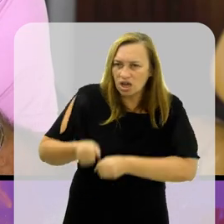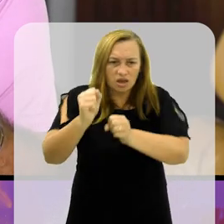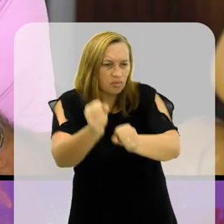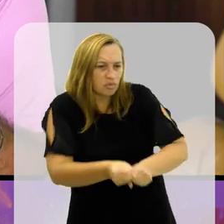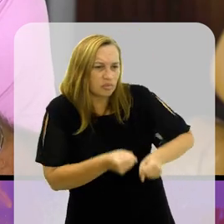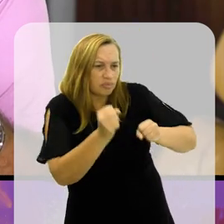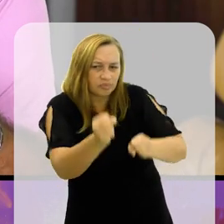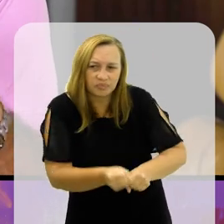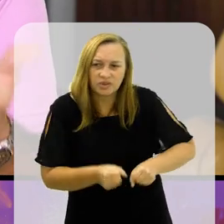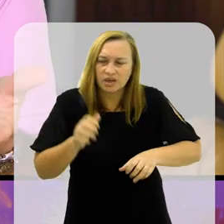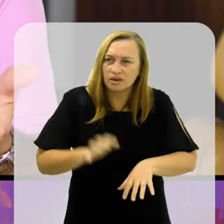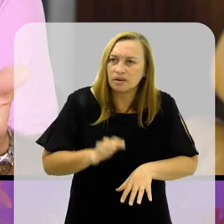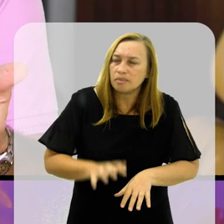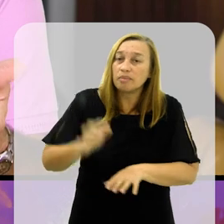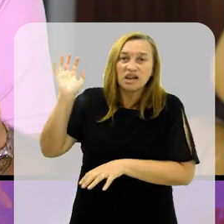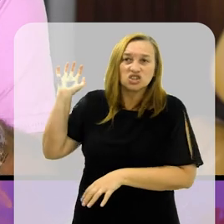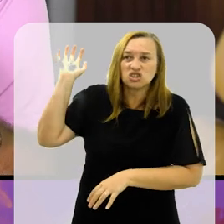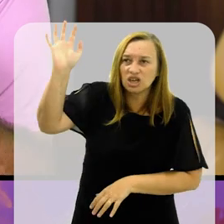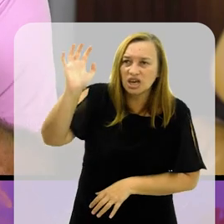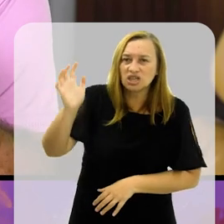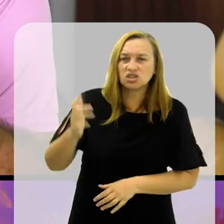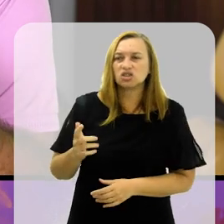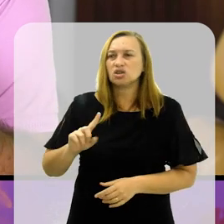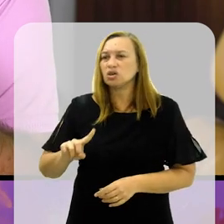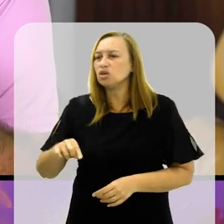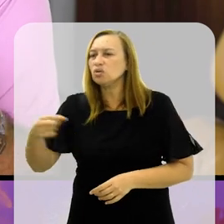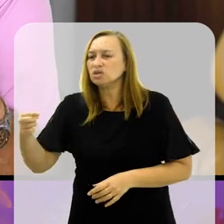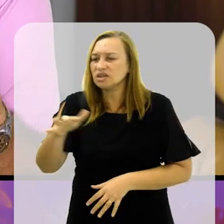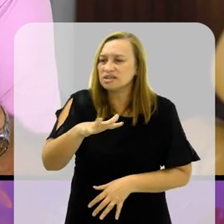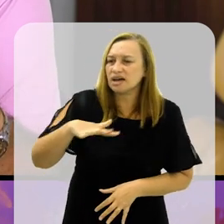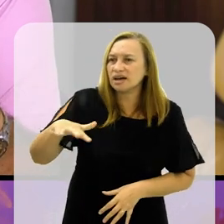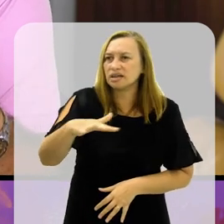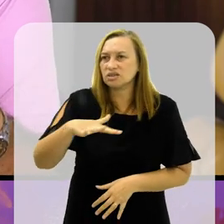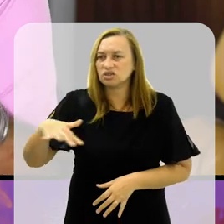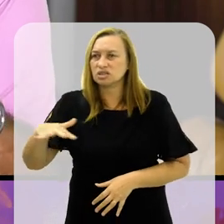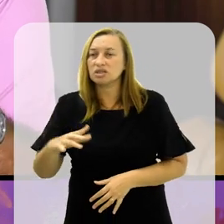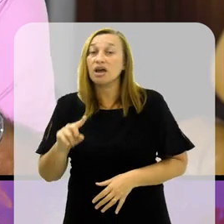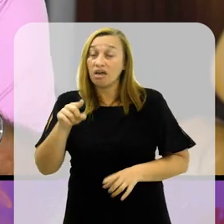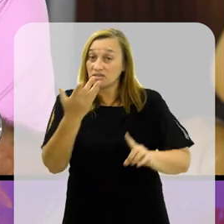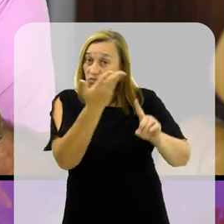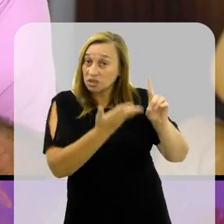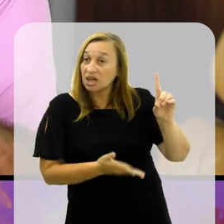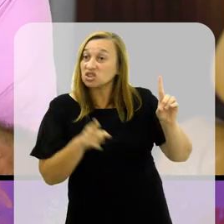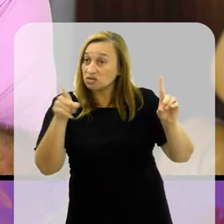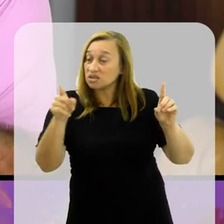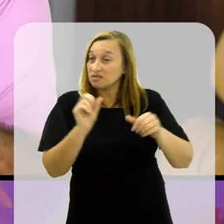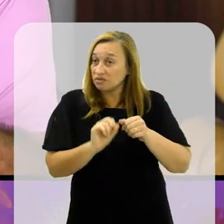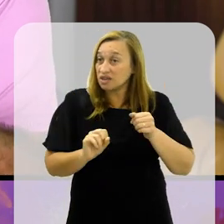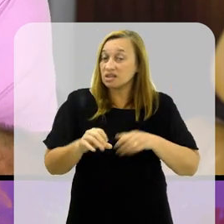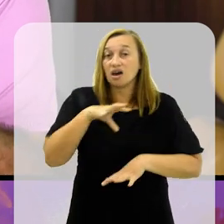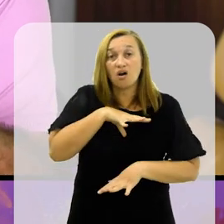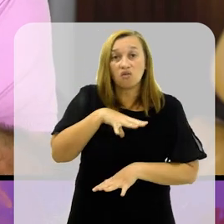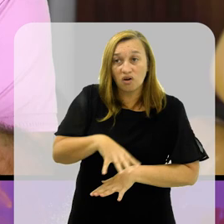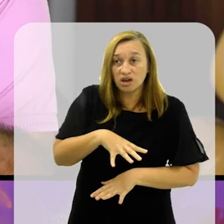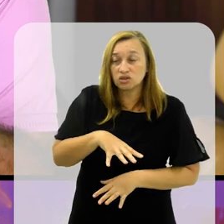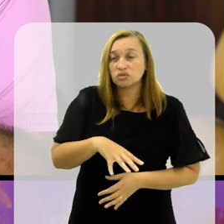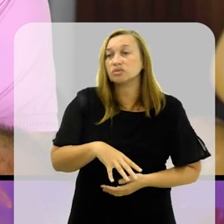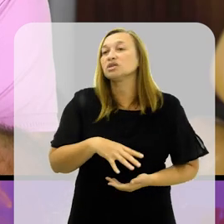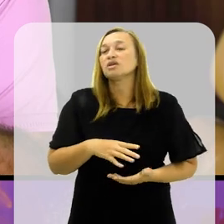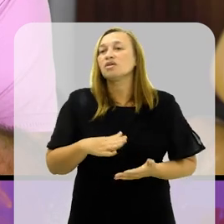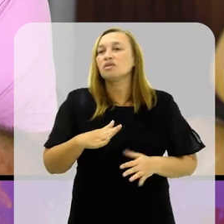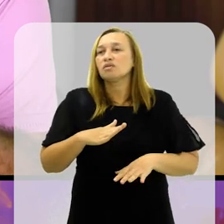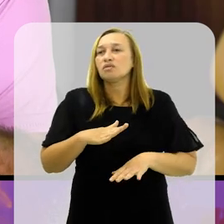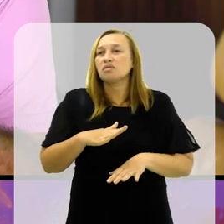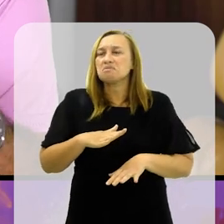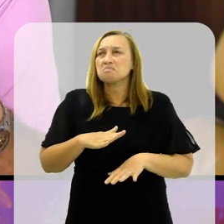basquete, no atletismo, enfim. Então, acho que essa lembrança e essa homenagem que você fez ao Vasco,